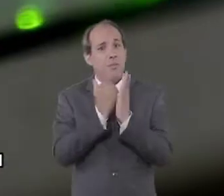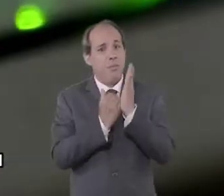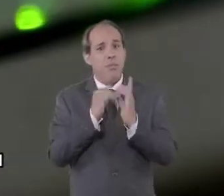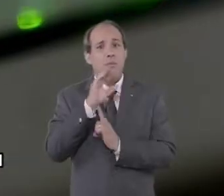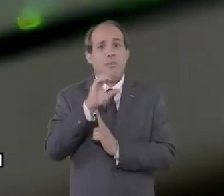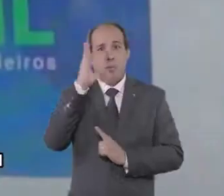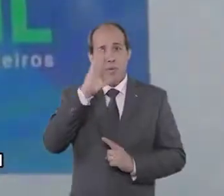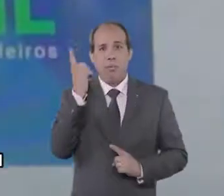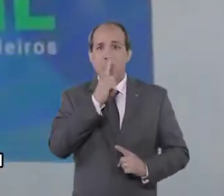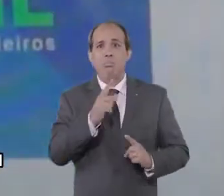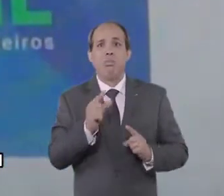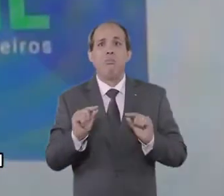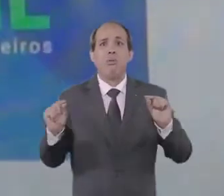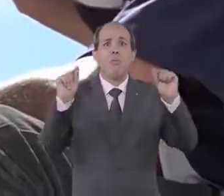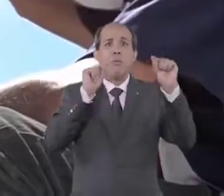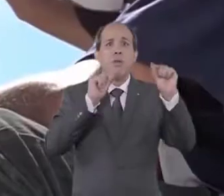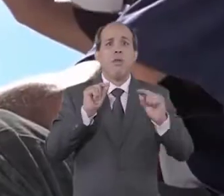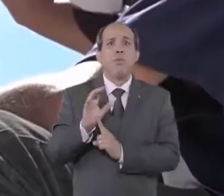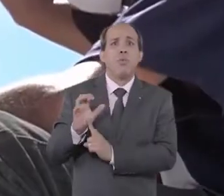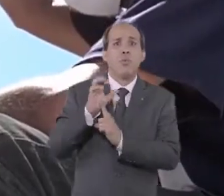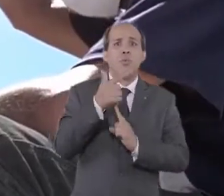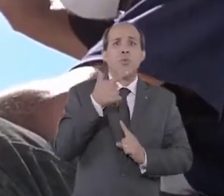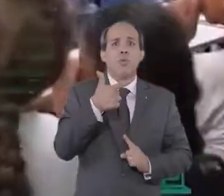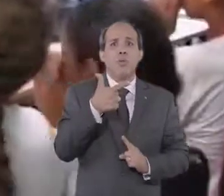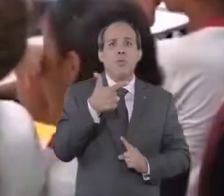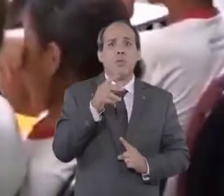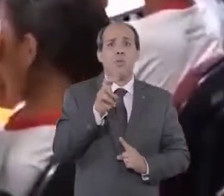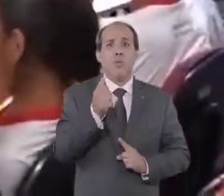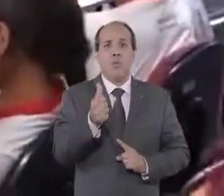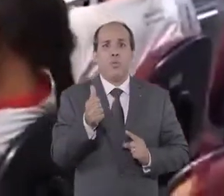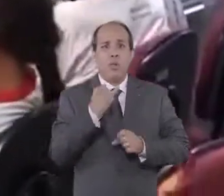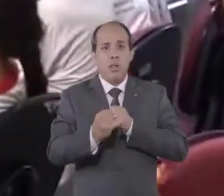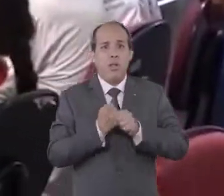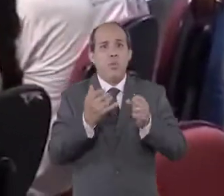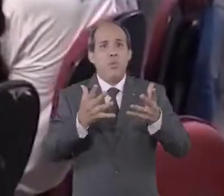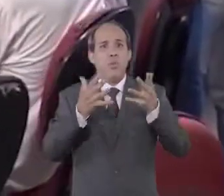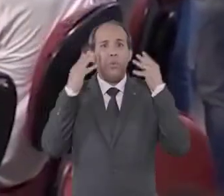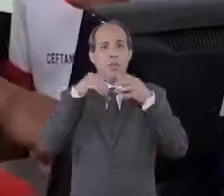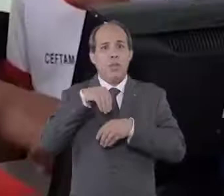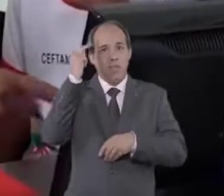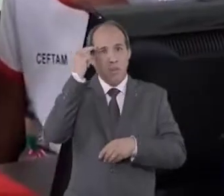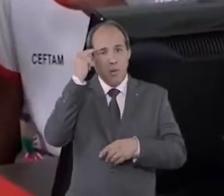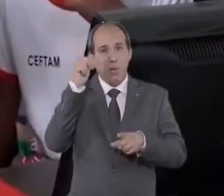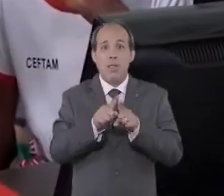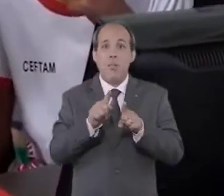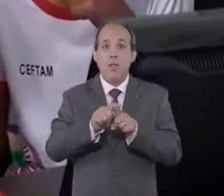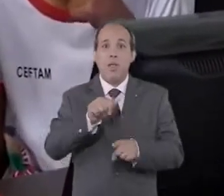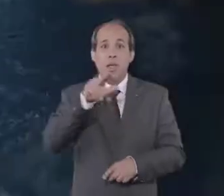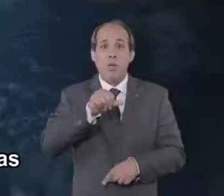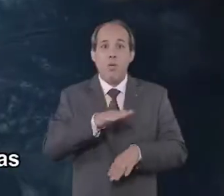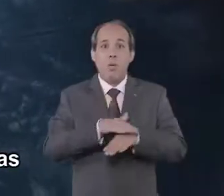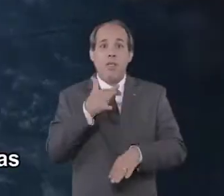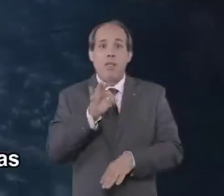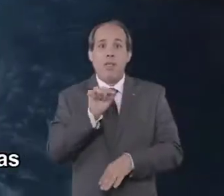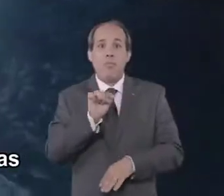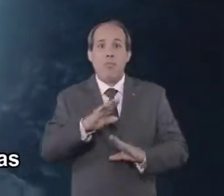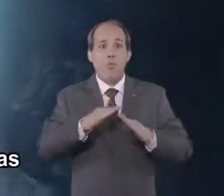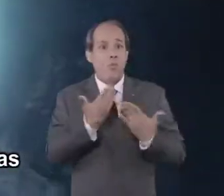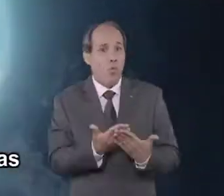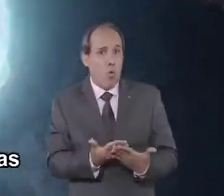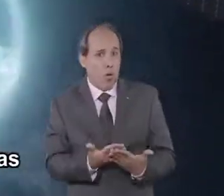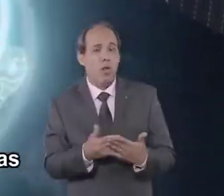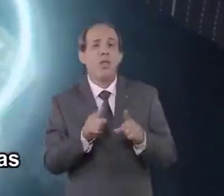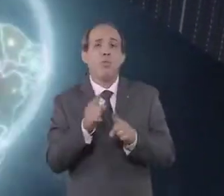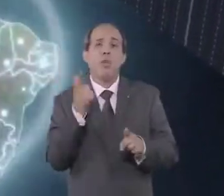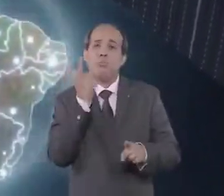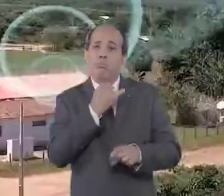O programa Wi-Fi Brasil instalou 251 pontos de internet de alta velocidade em São Paulo. E os alunos de mais de